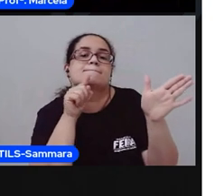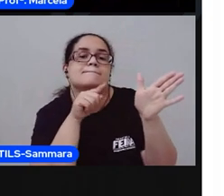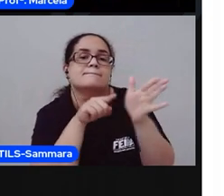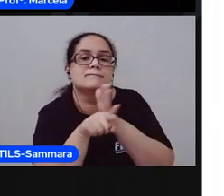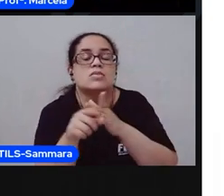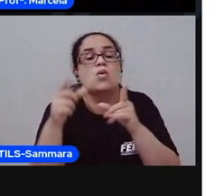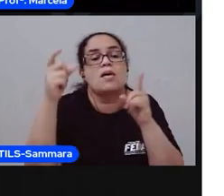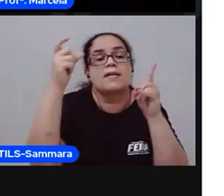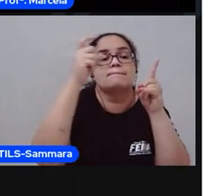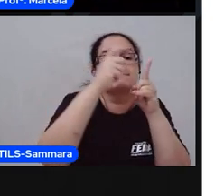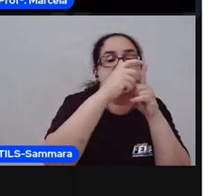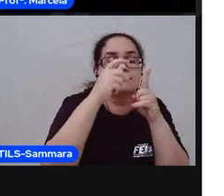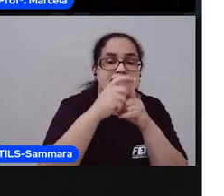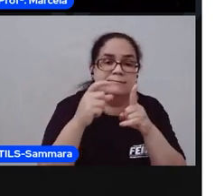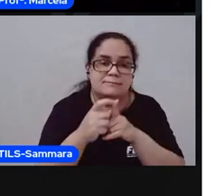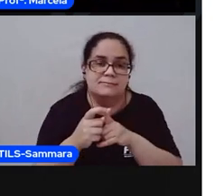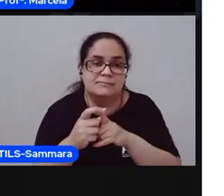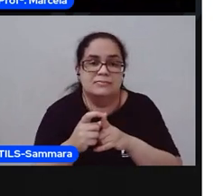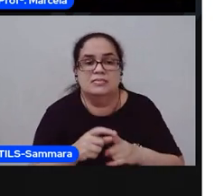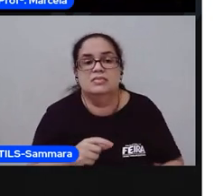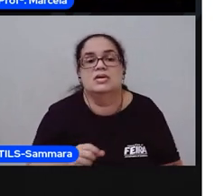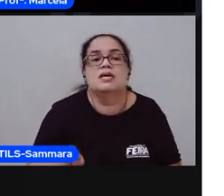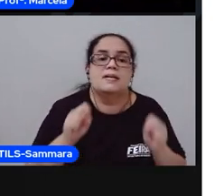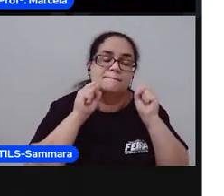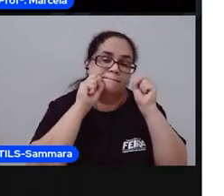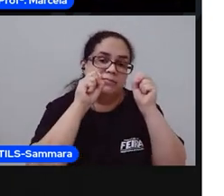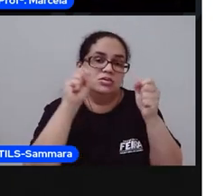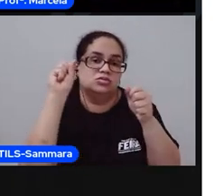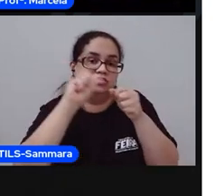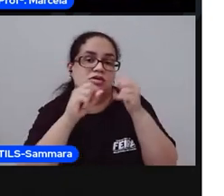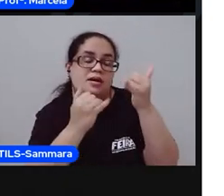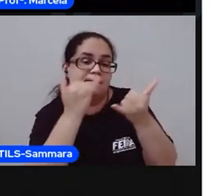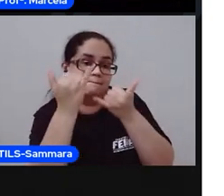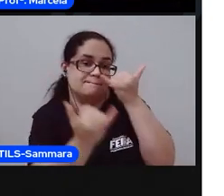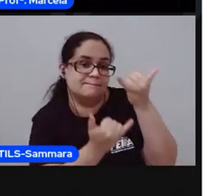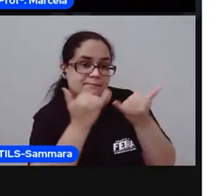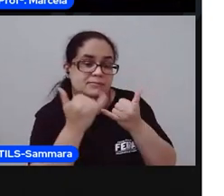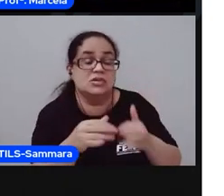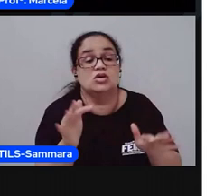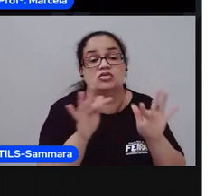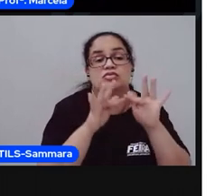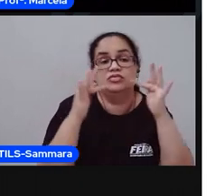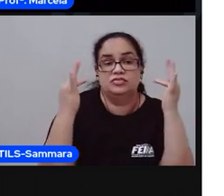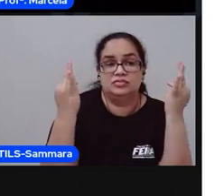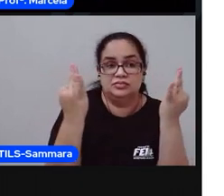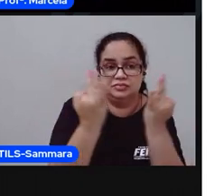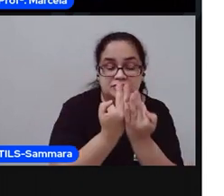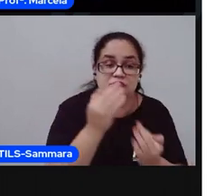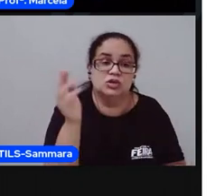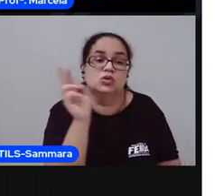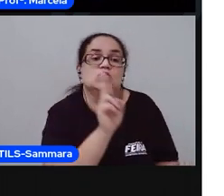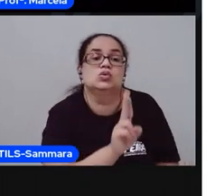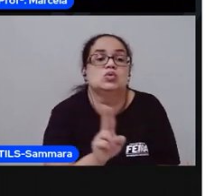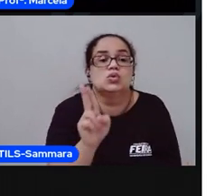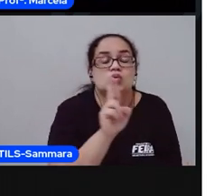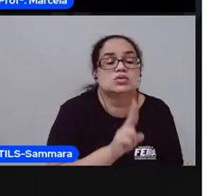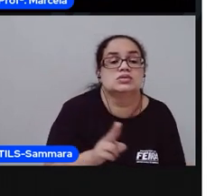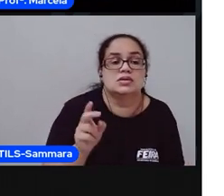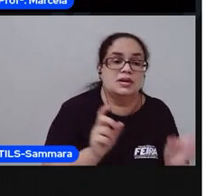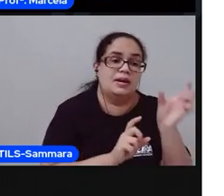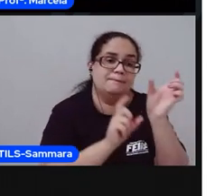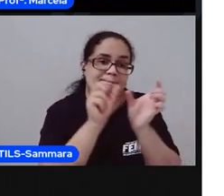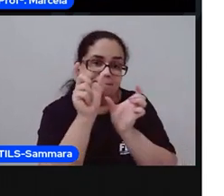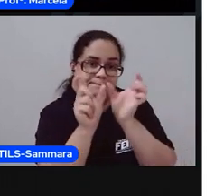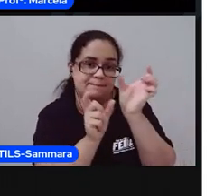a palavra. E aí você pode fazer essa brincadeira com alguns dos seus familiares utilizando as palavras que estão lá no